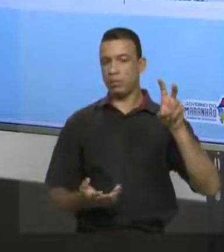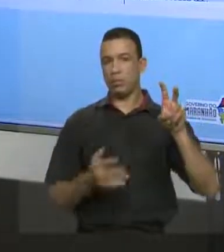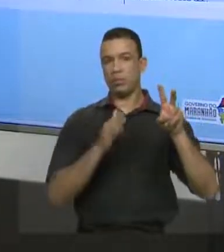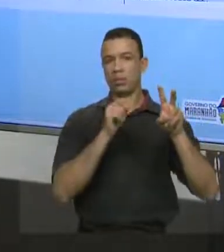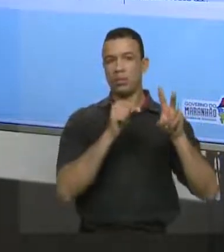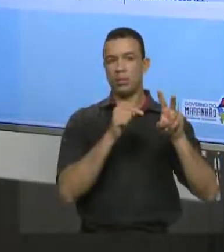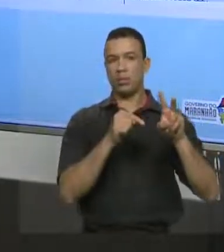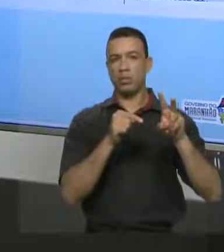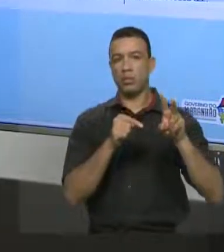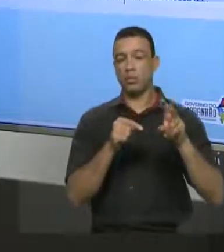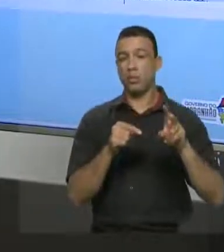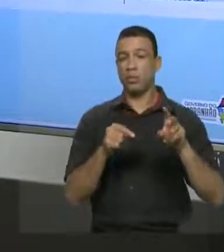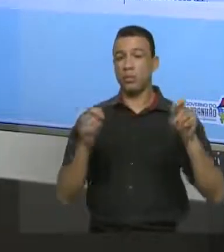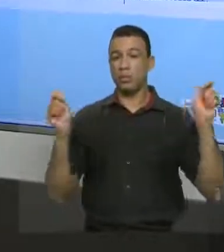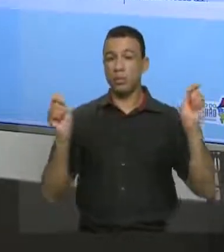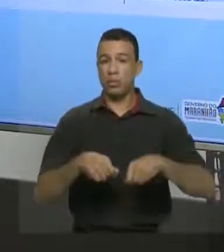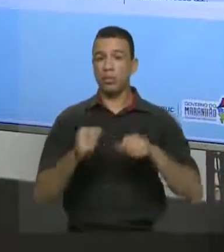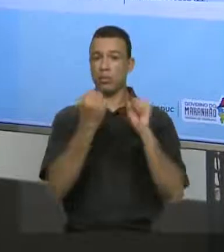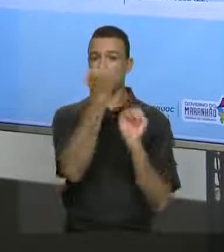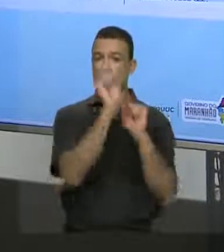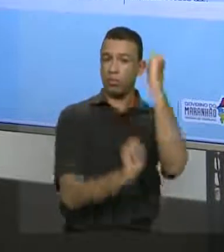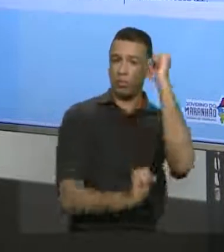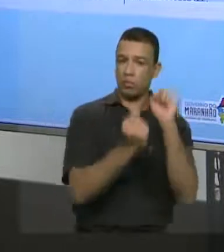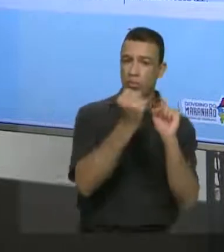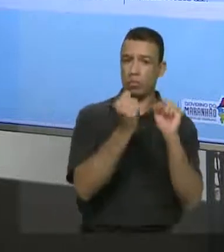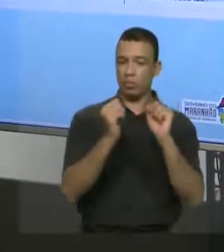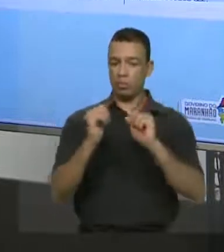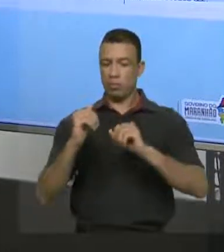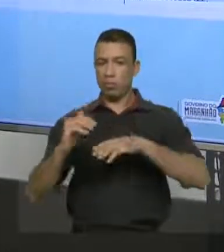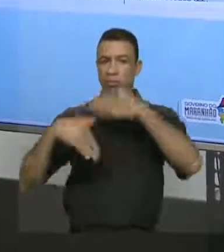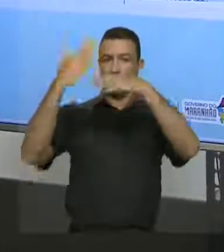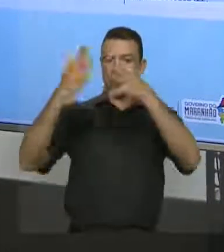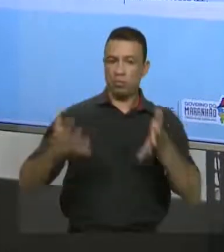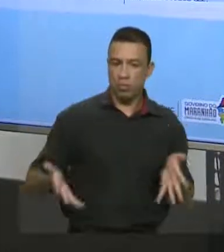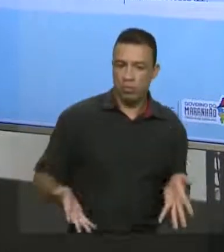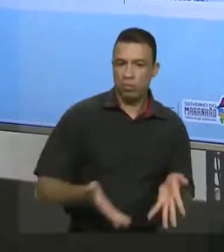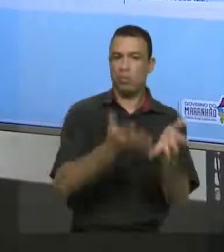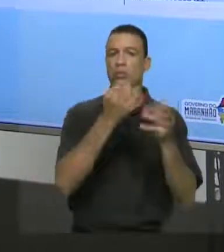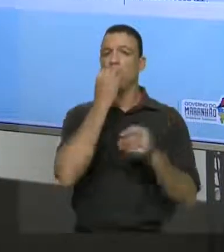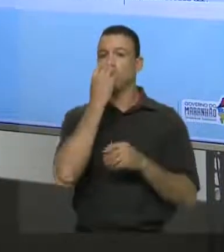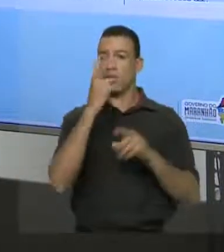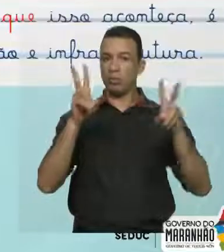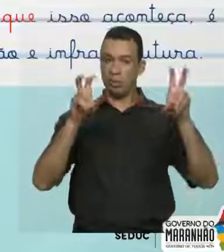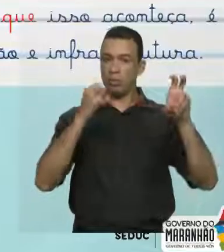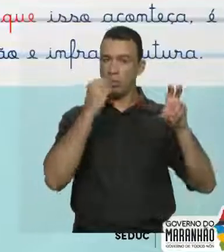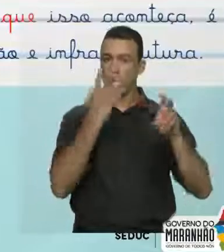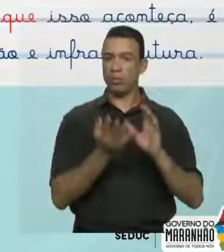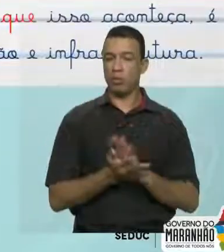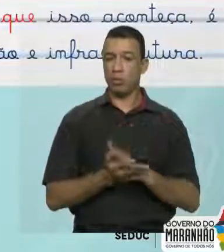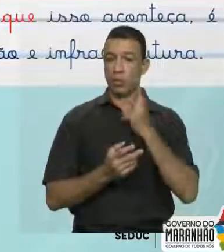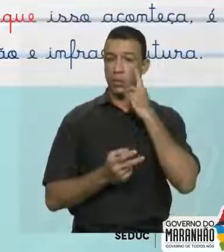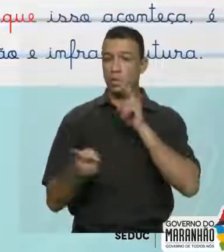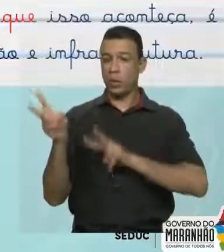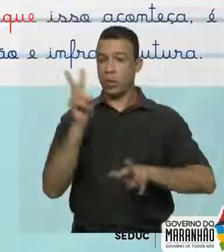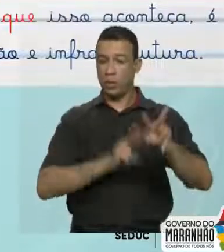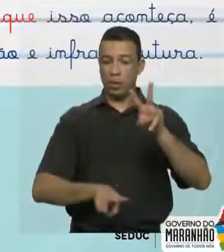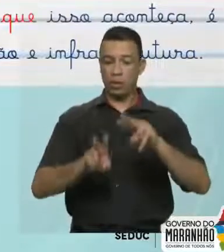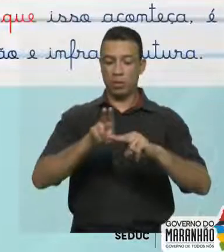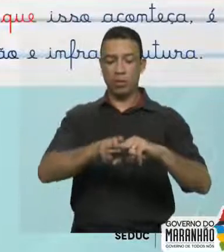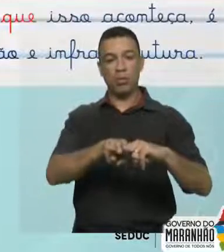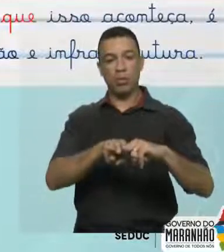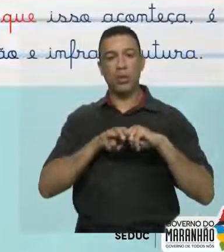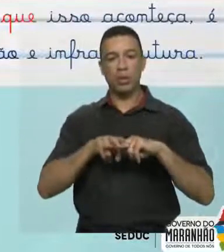Caminhos para potencializar a indústria do Brasil, tá? Um bom tema. Visualizem. Então, olha só o portanto lá, né?